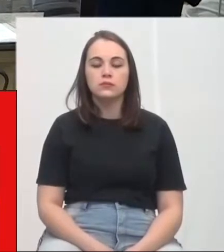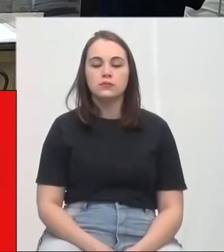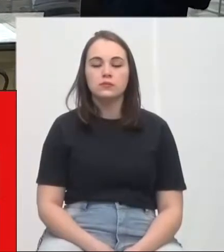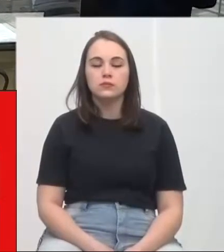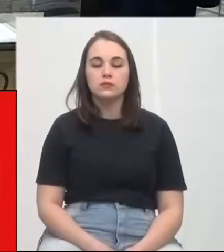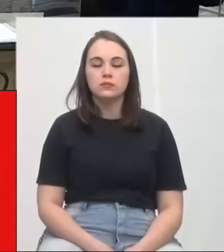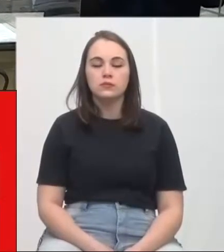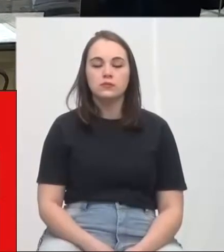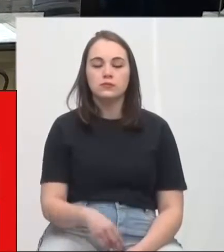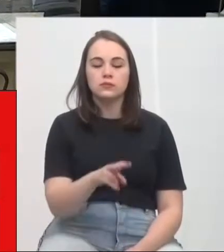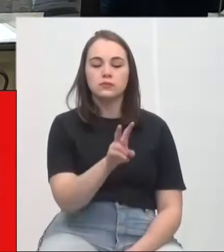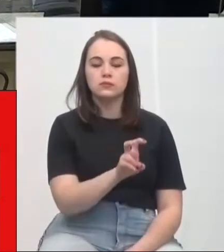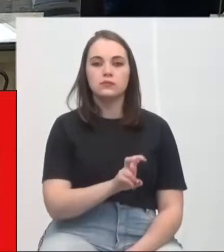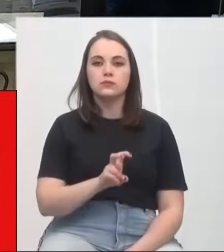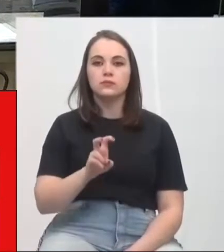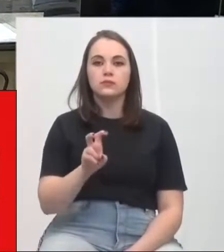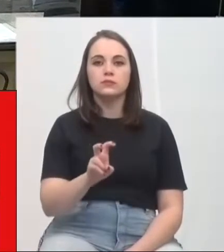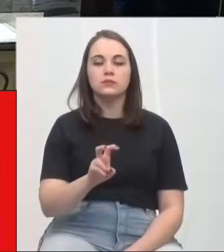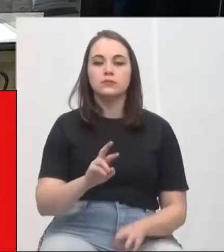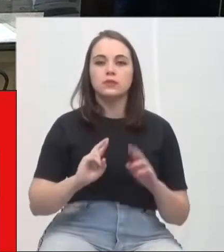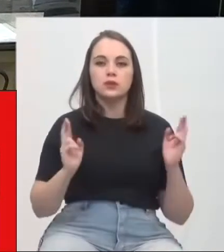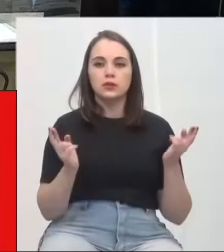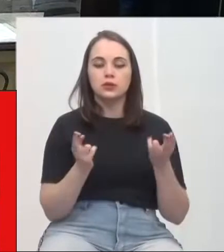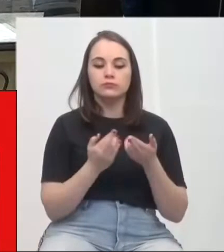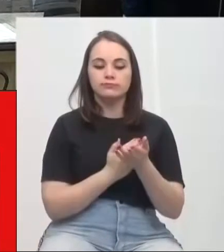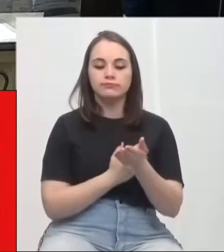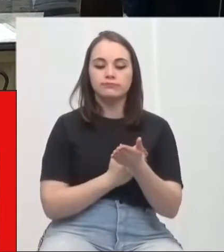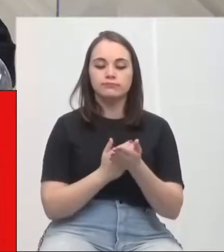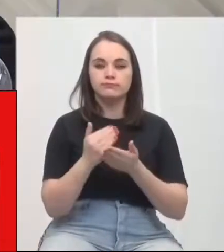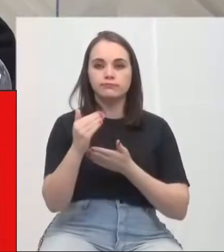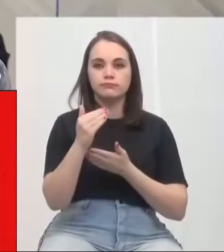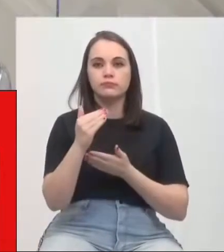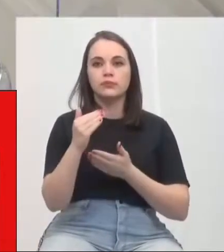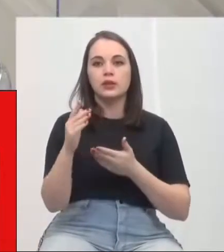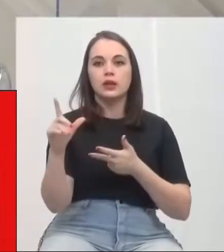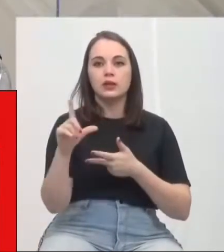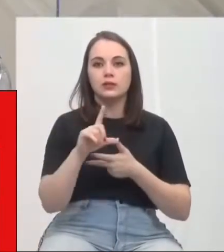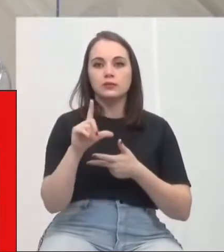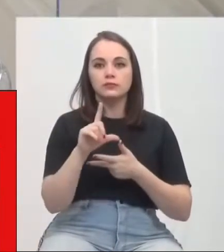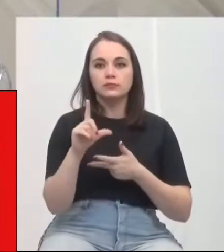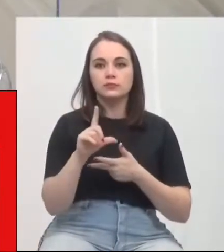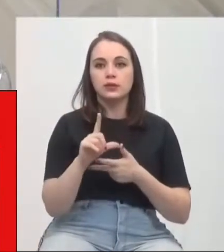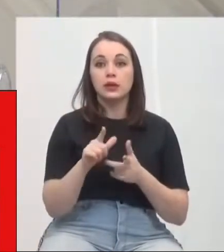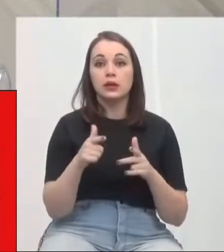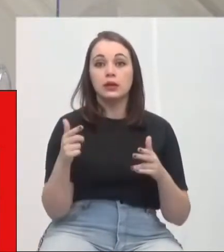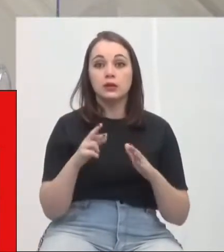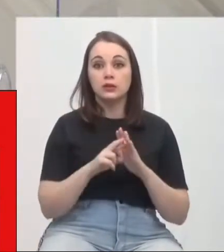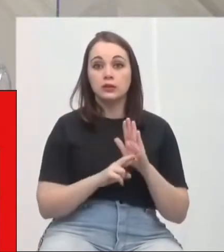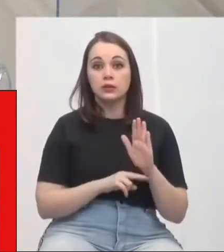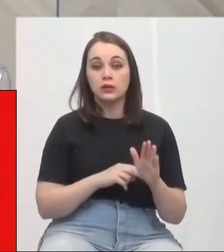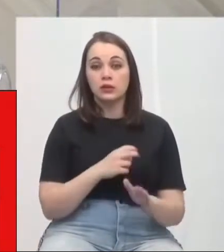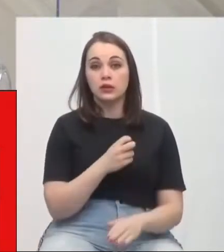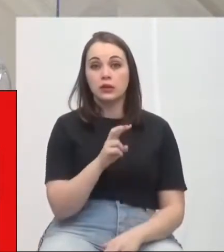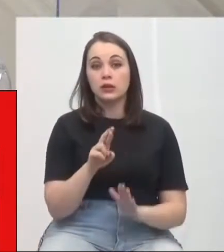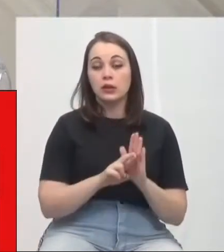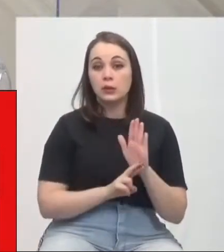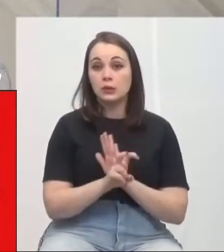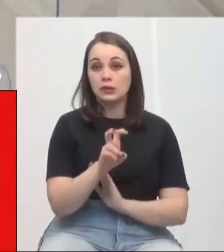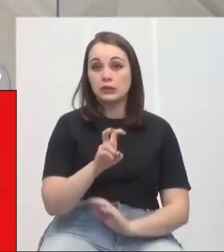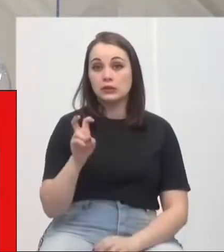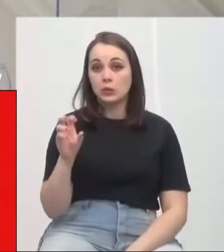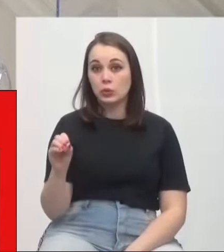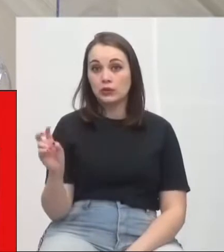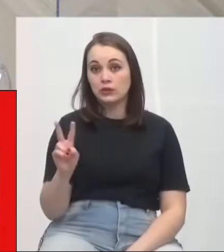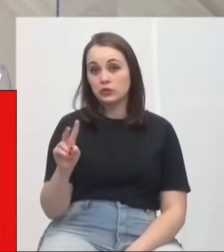Enquadreja uma quinta sessão ordinária da primeira sessão legislativa da 19ª Legislatura, grande expediente, requerimento 550-2021, autor